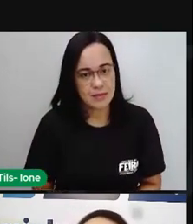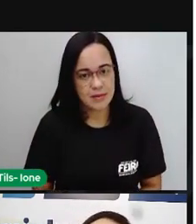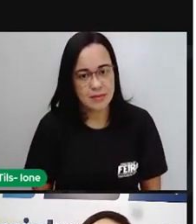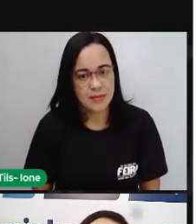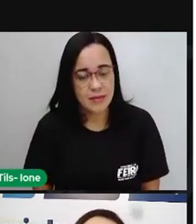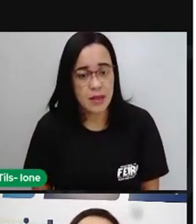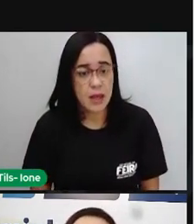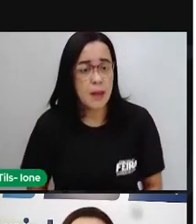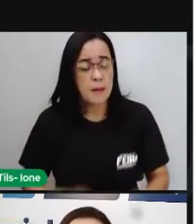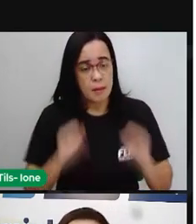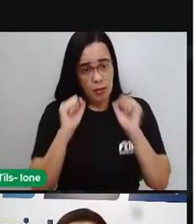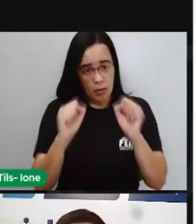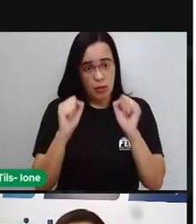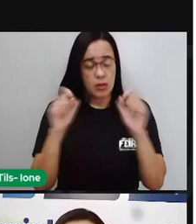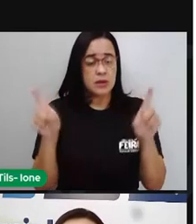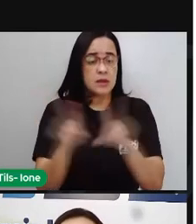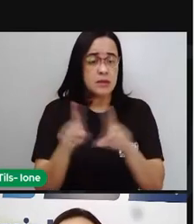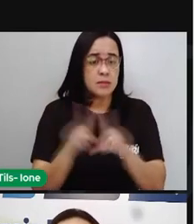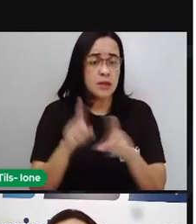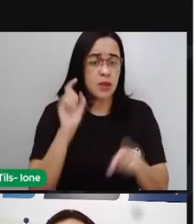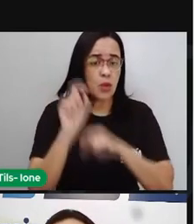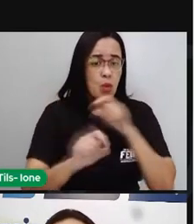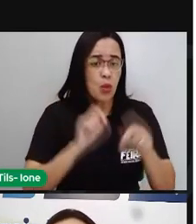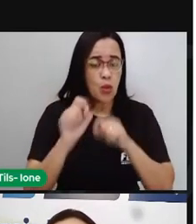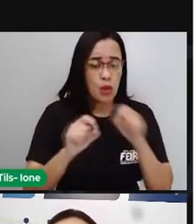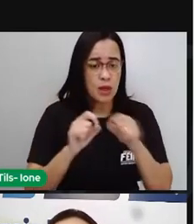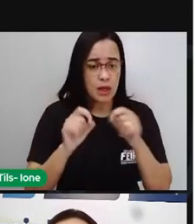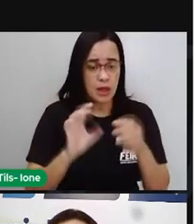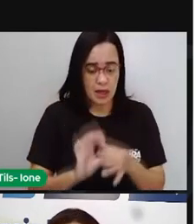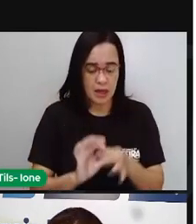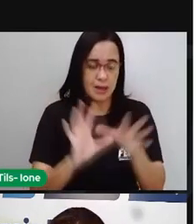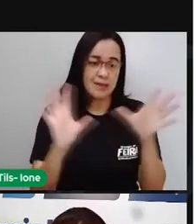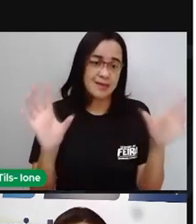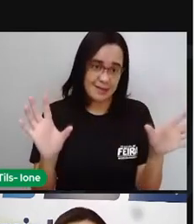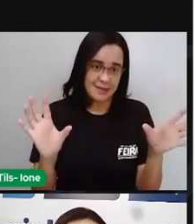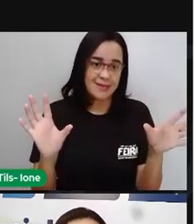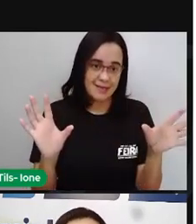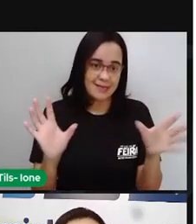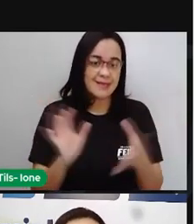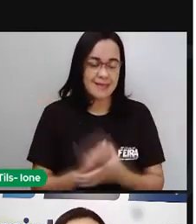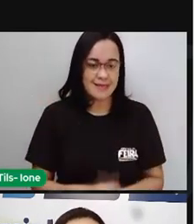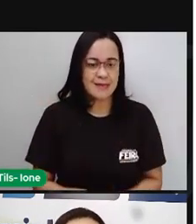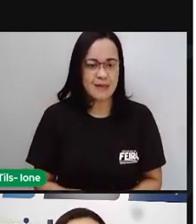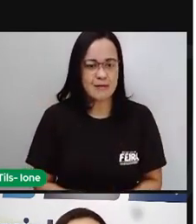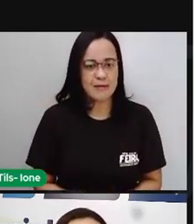Podem também ter versos livres, né? Sem se apegar a essa medida.